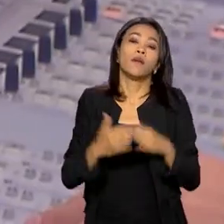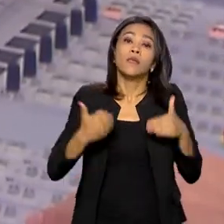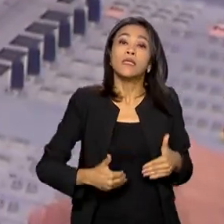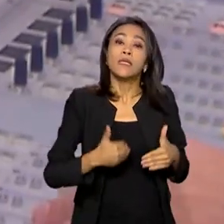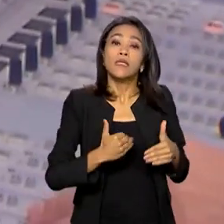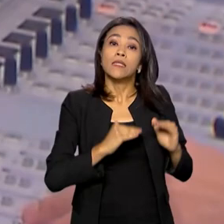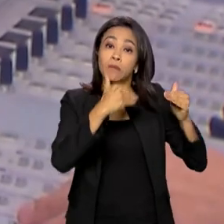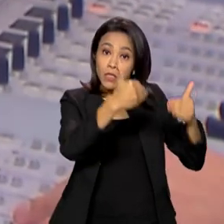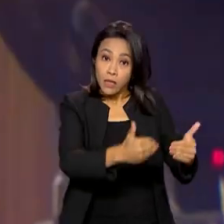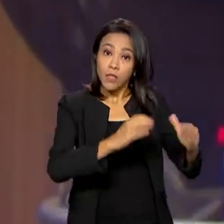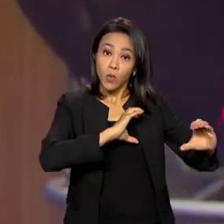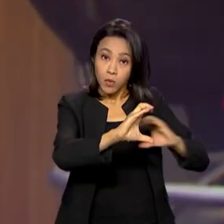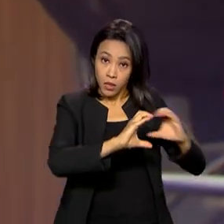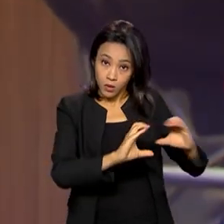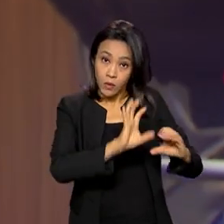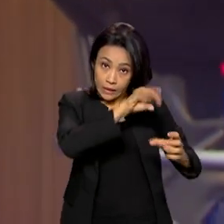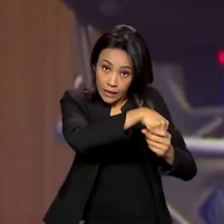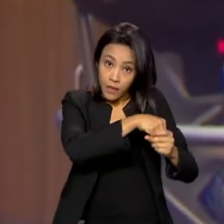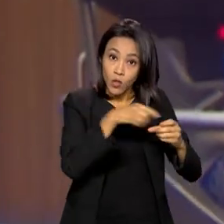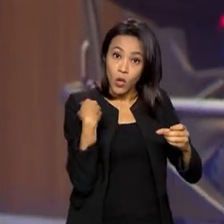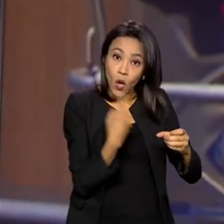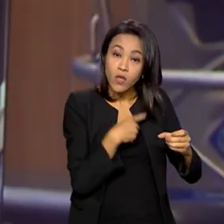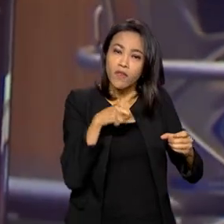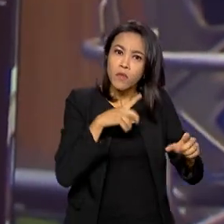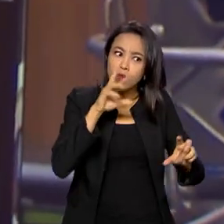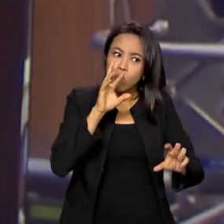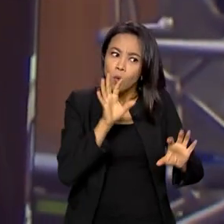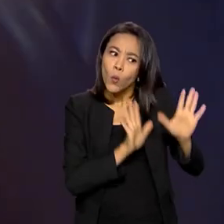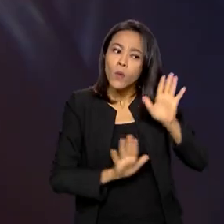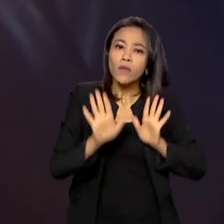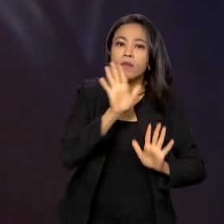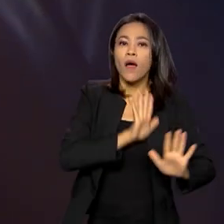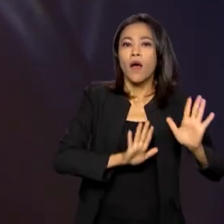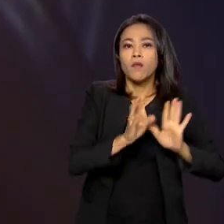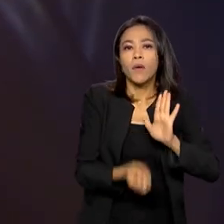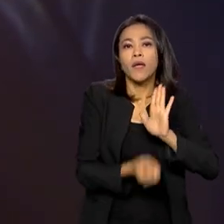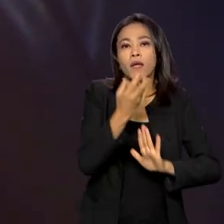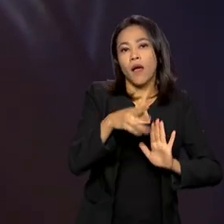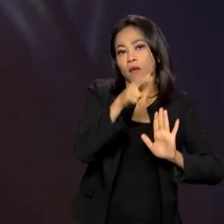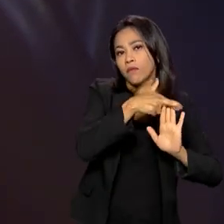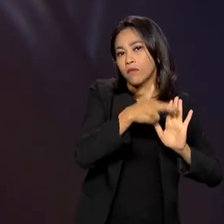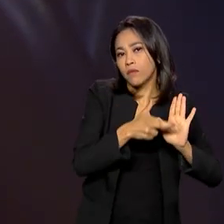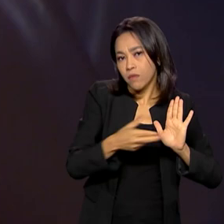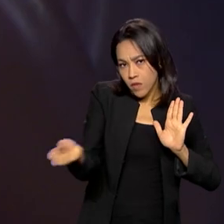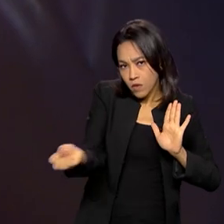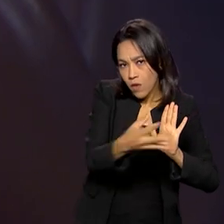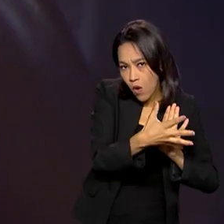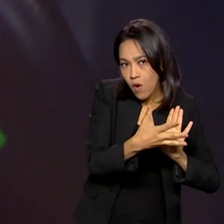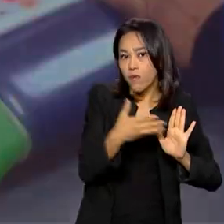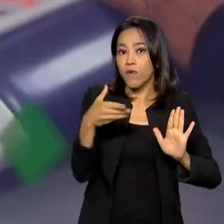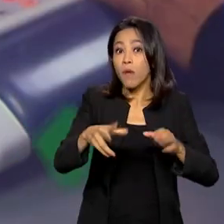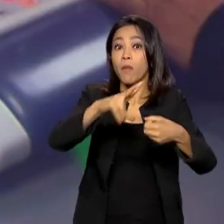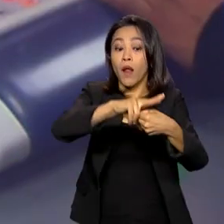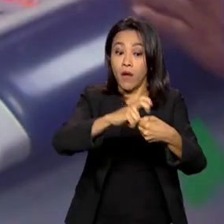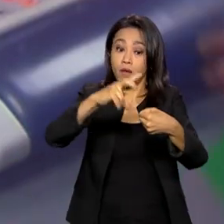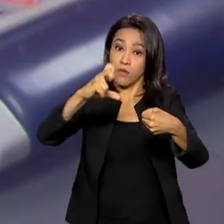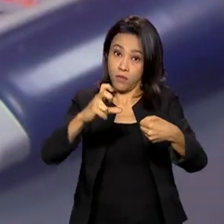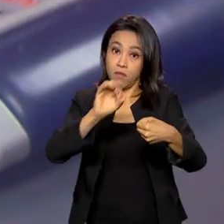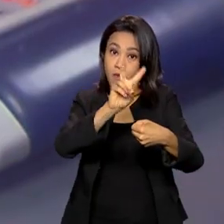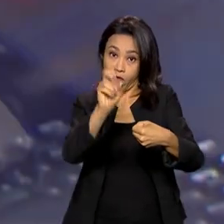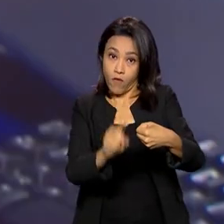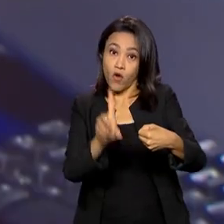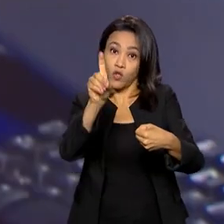de regulamentar a legislação nova para o Voz do Brasil de forma que hoje